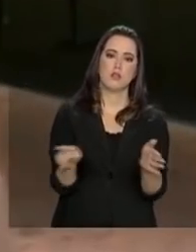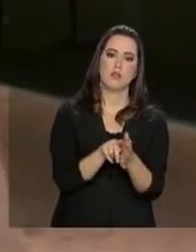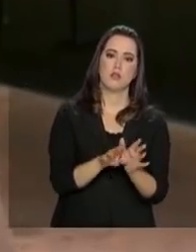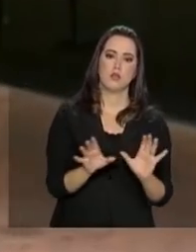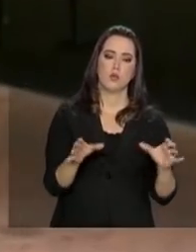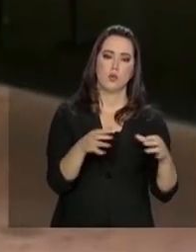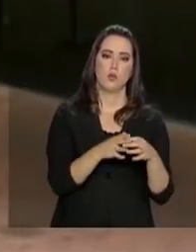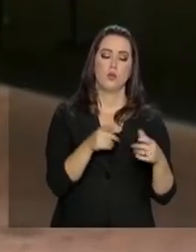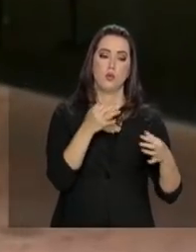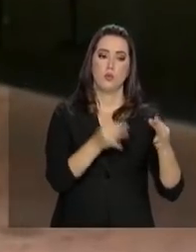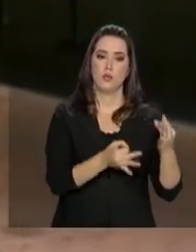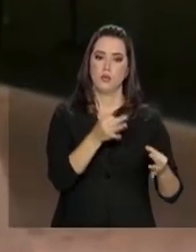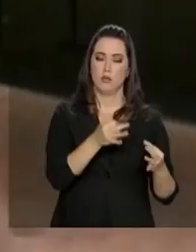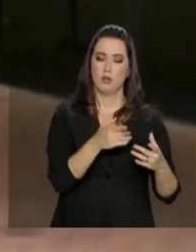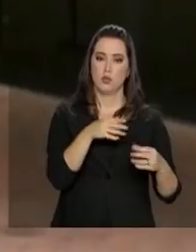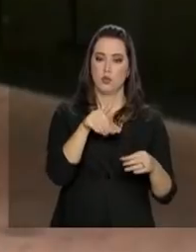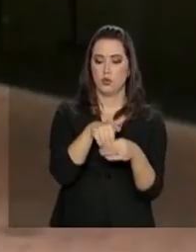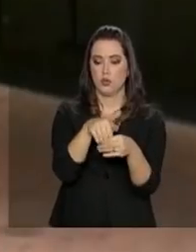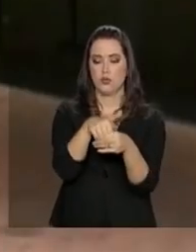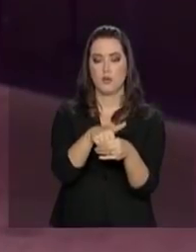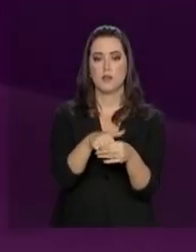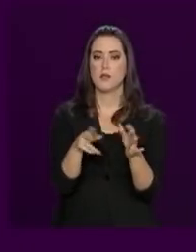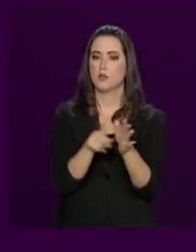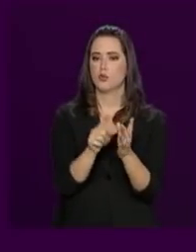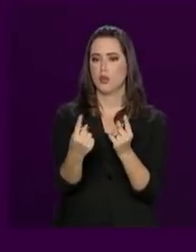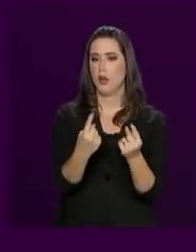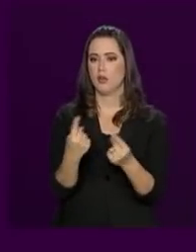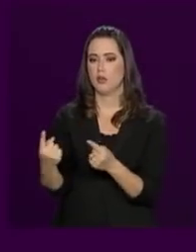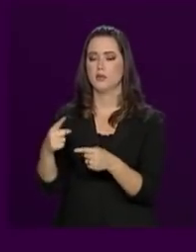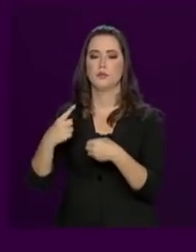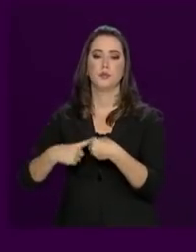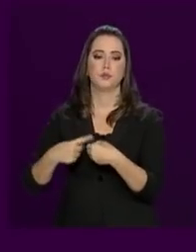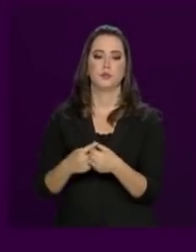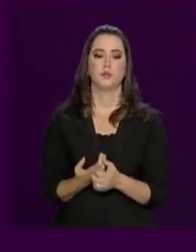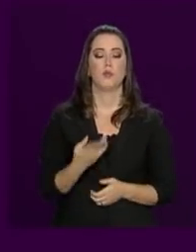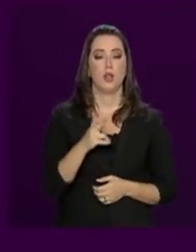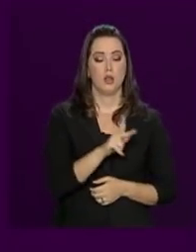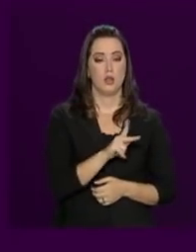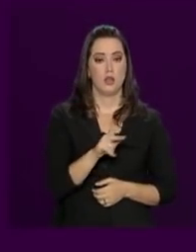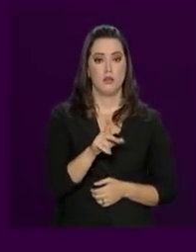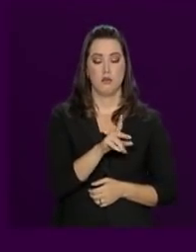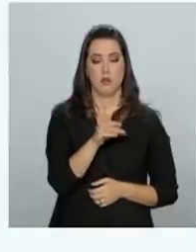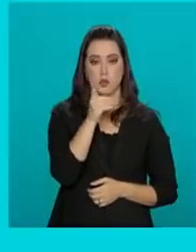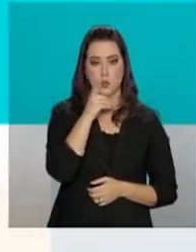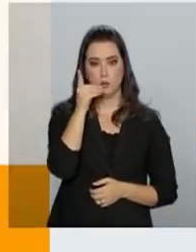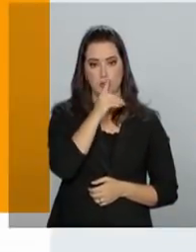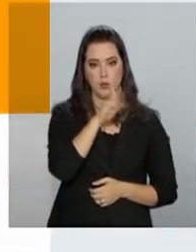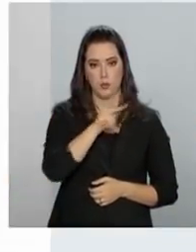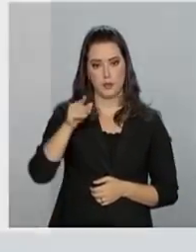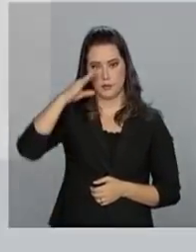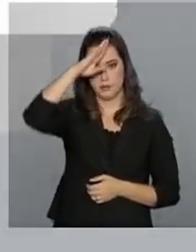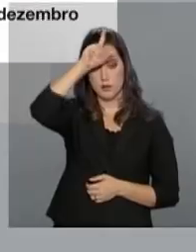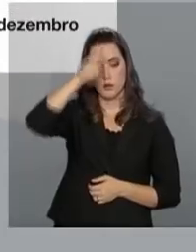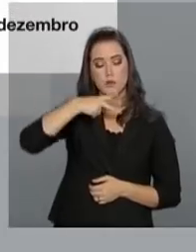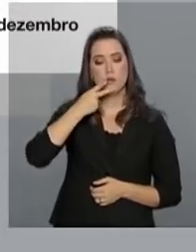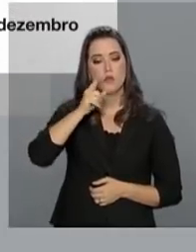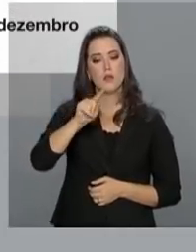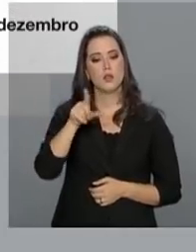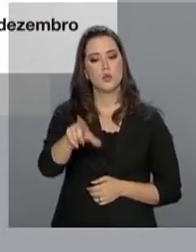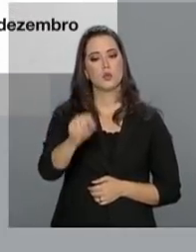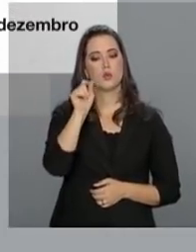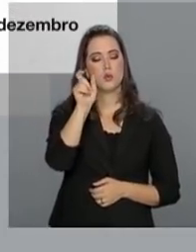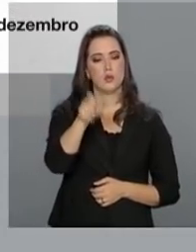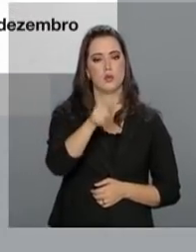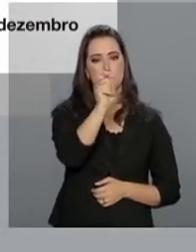das juntas eleitorais. Bom, e neste domingo, o presidente eleito Jair Bolsonaro indicou o último nome que faltava para completar o